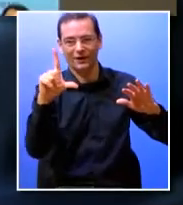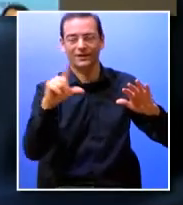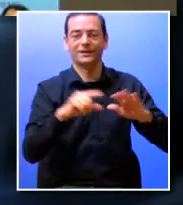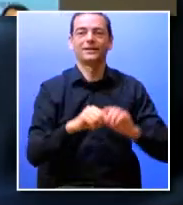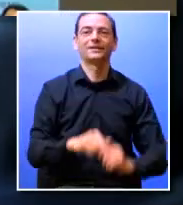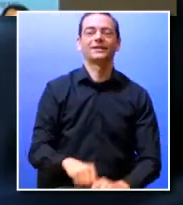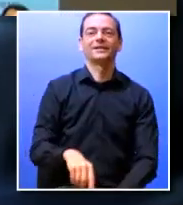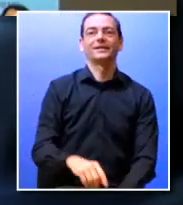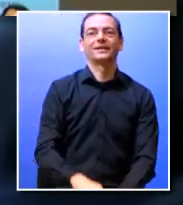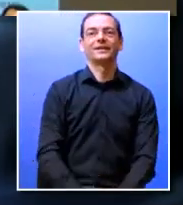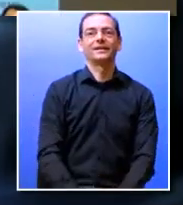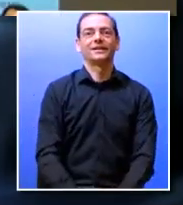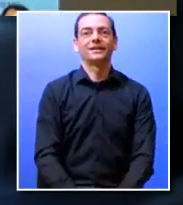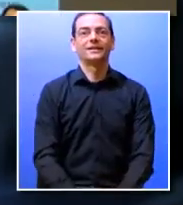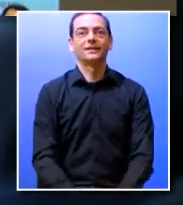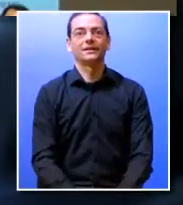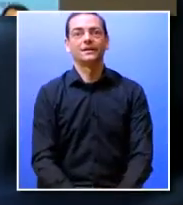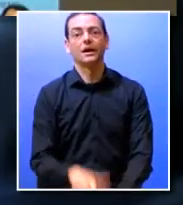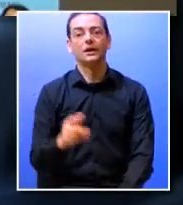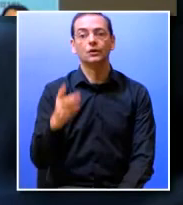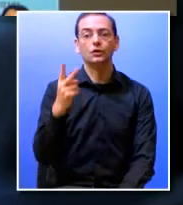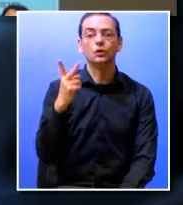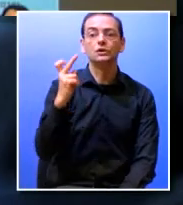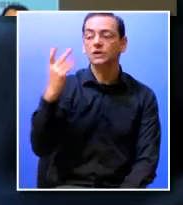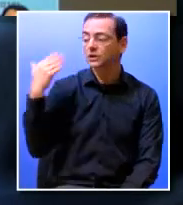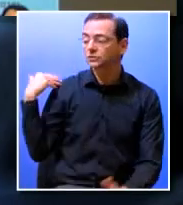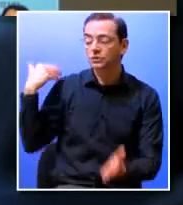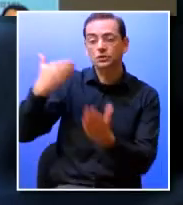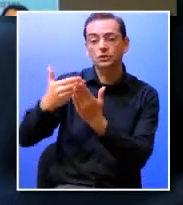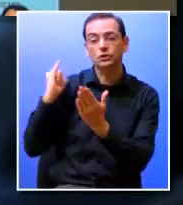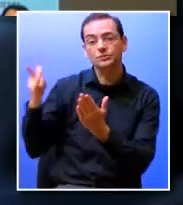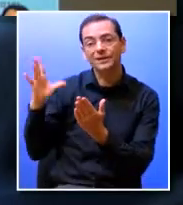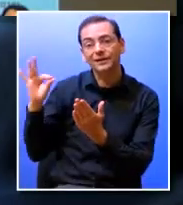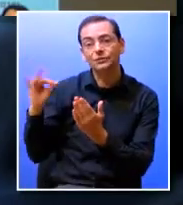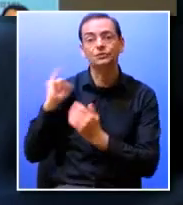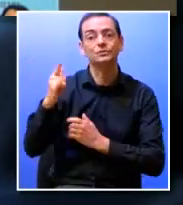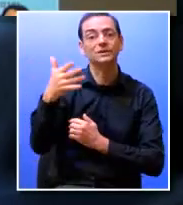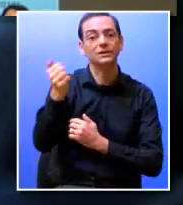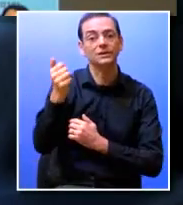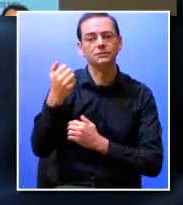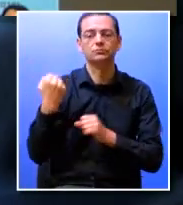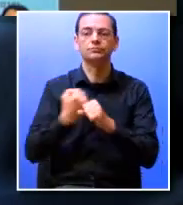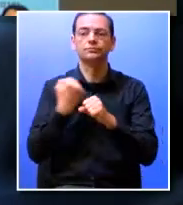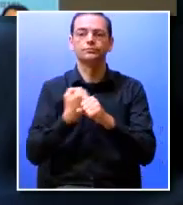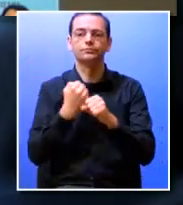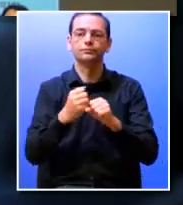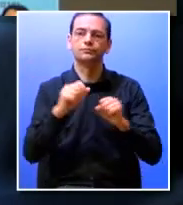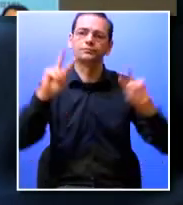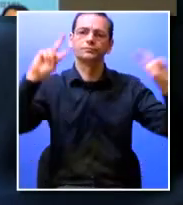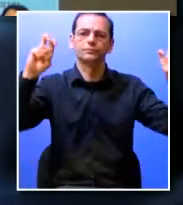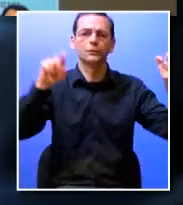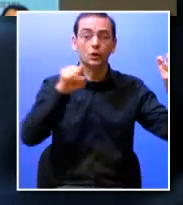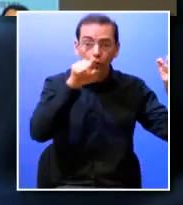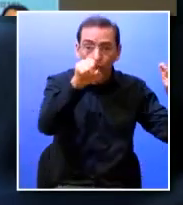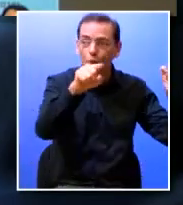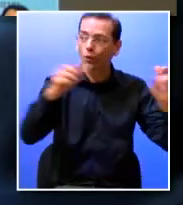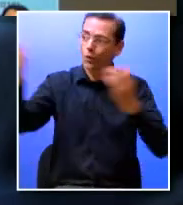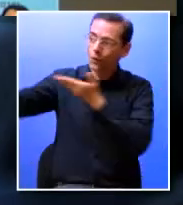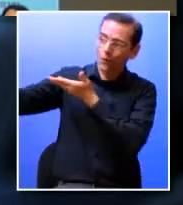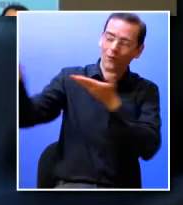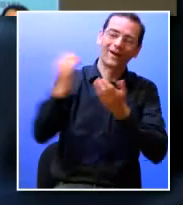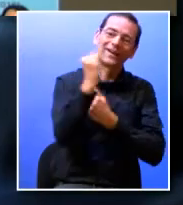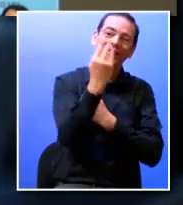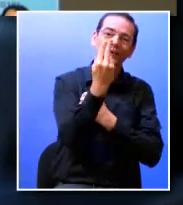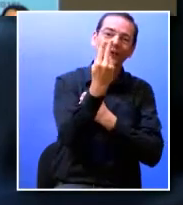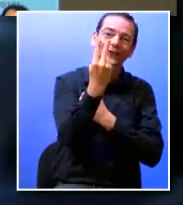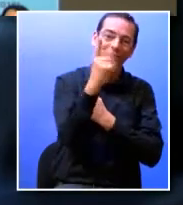desenvolvemos desde há dois anos entre 2014 e 2015 uma atividade a que chamamos You Welcome e o que é esta atividade